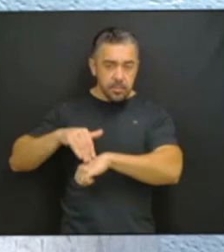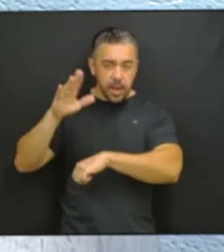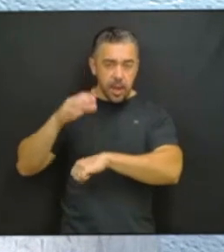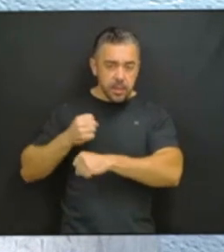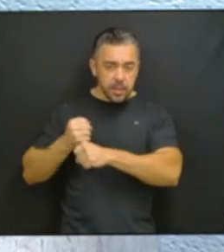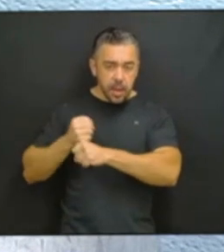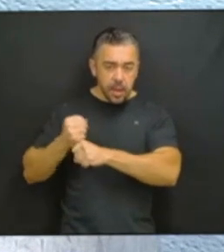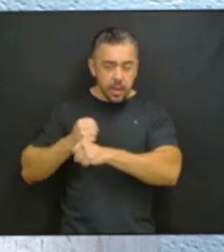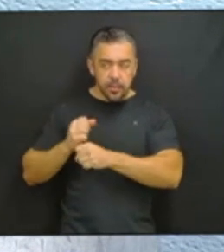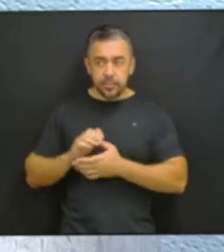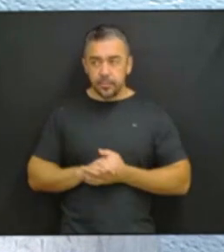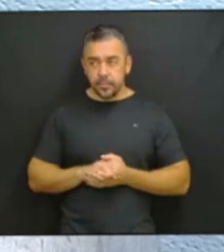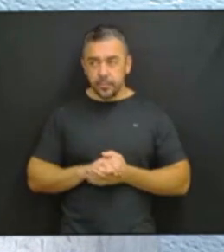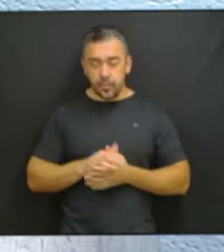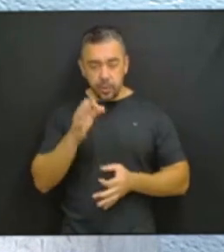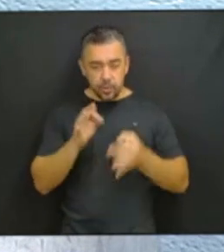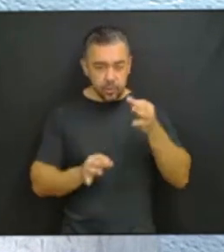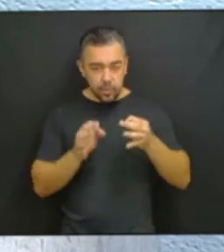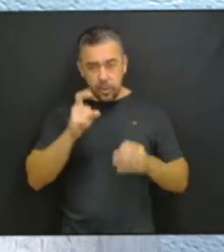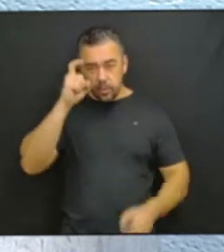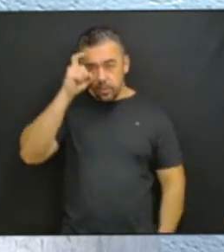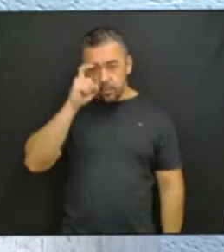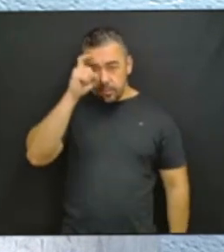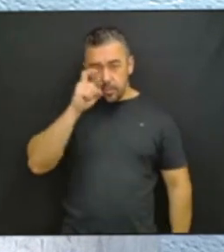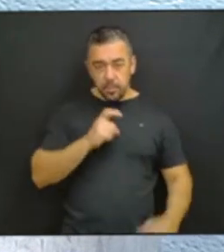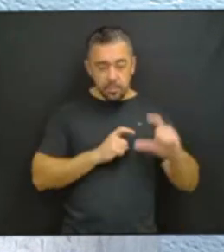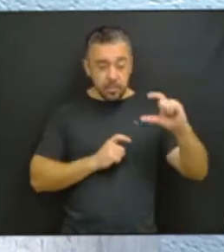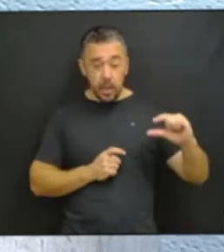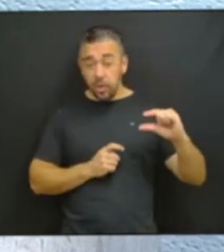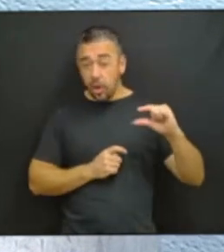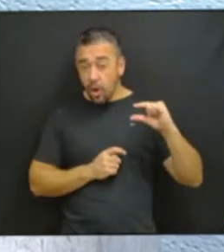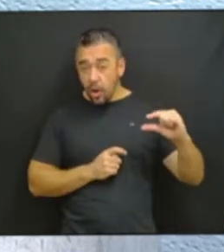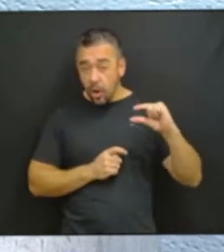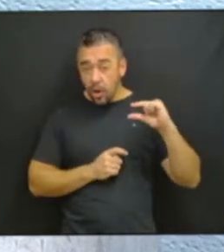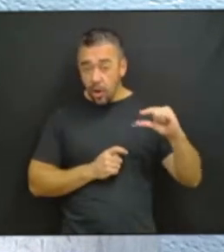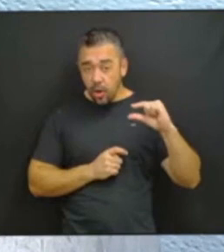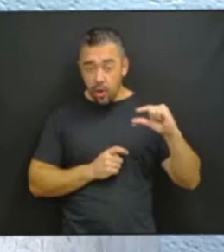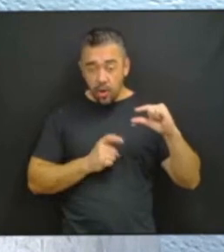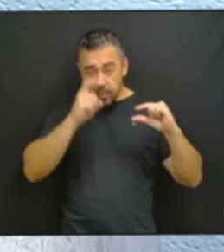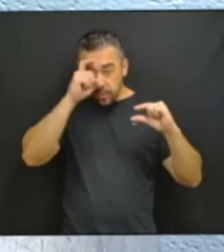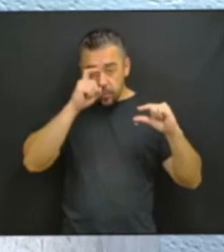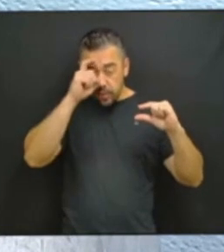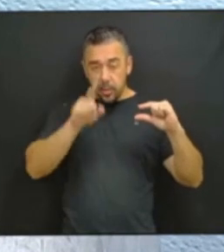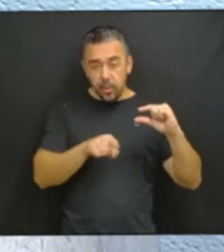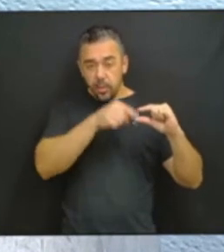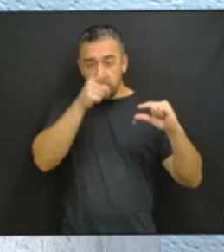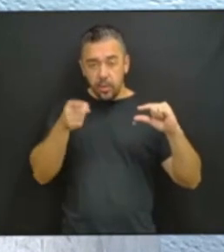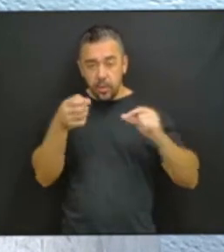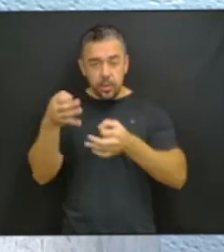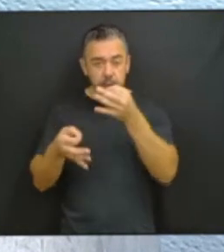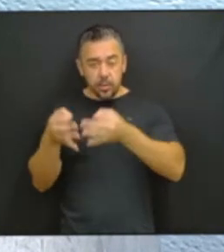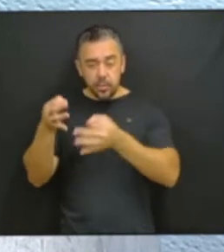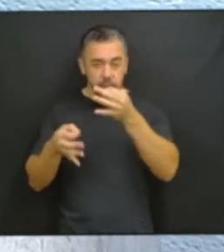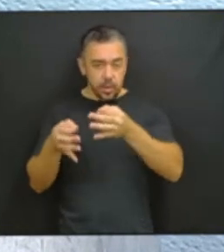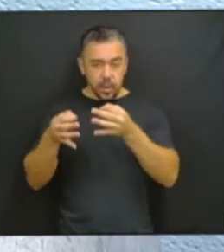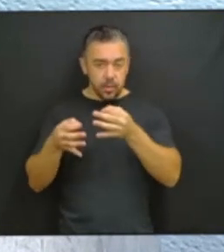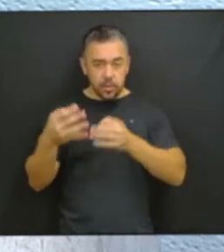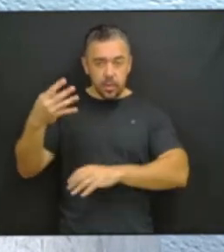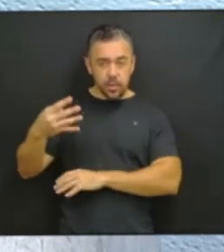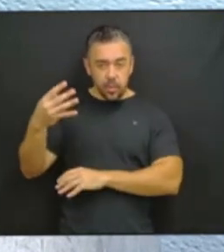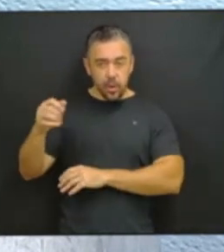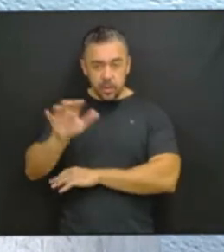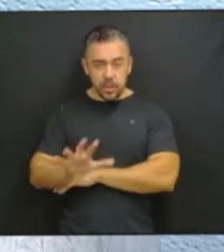O então juiz Sérgio Moro deu pena menor do que deu o Tribunal Regional Federal da Quarta região,